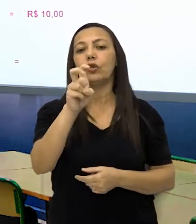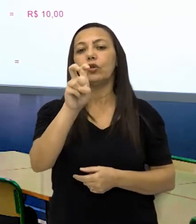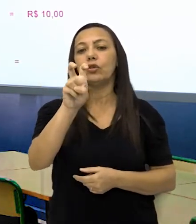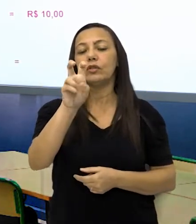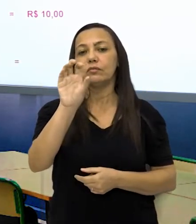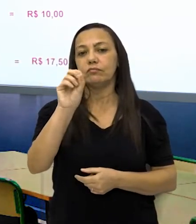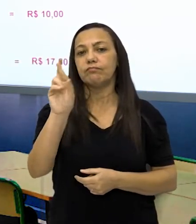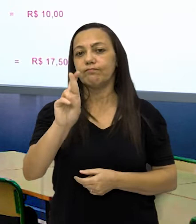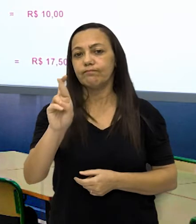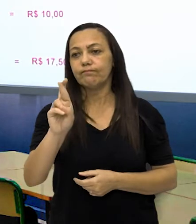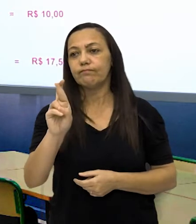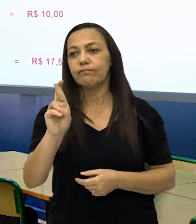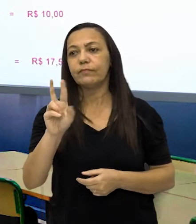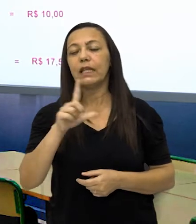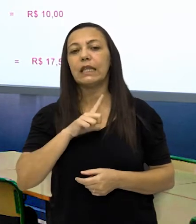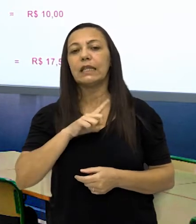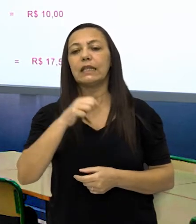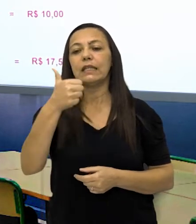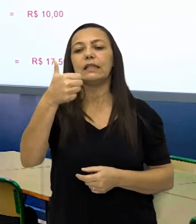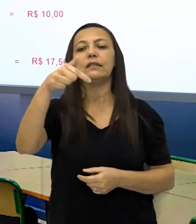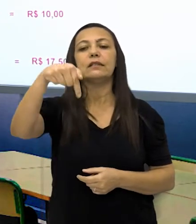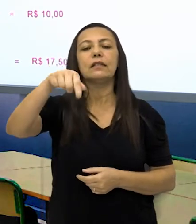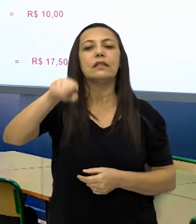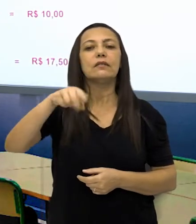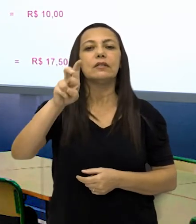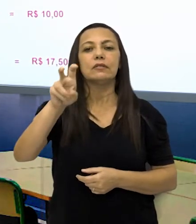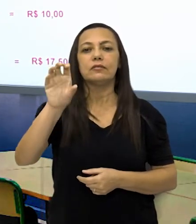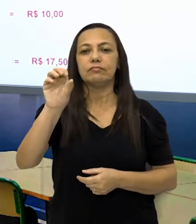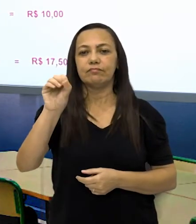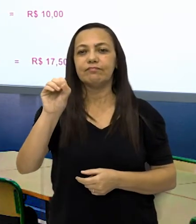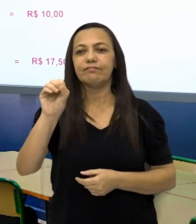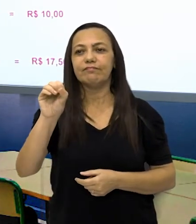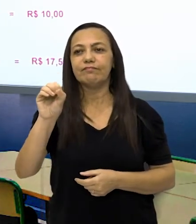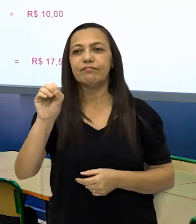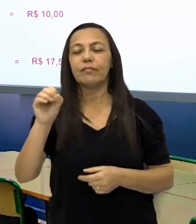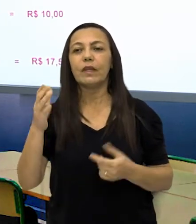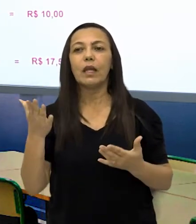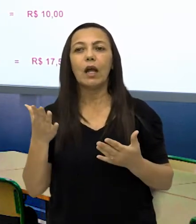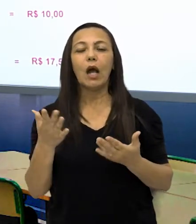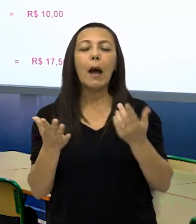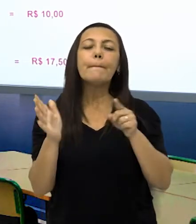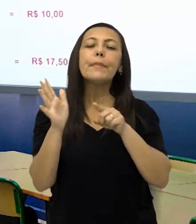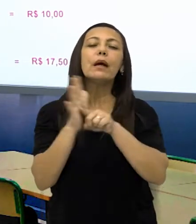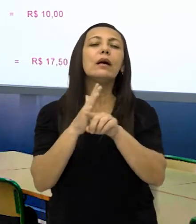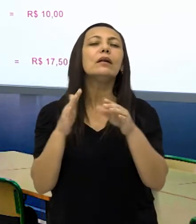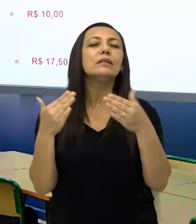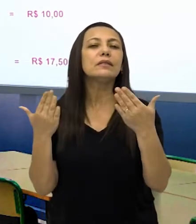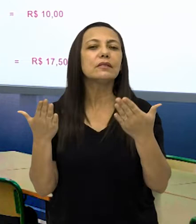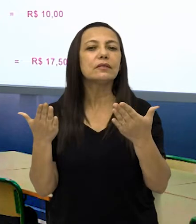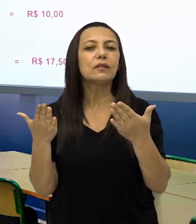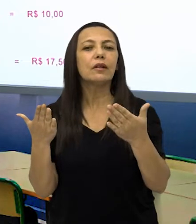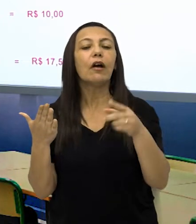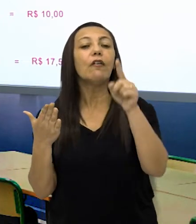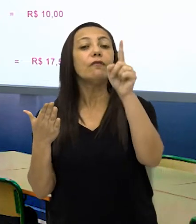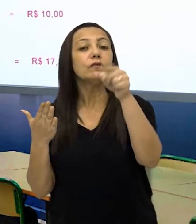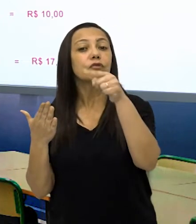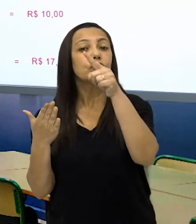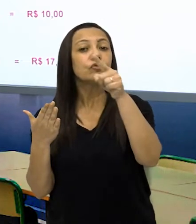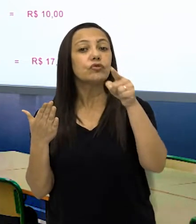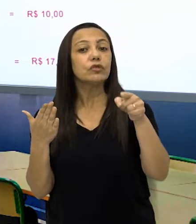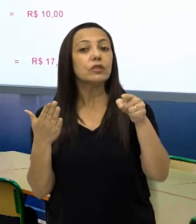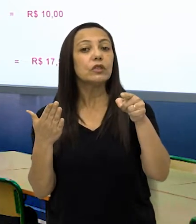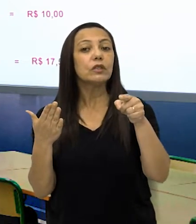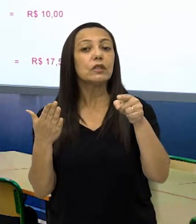e temos o total de R$ 17,50. Vamos voltar aqui a pergunta. Marque com X